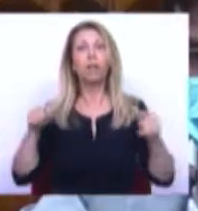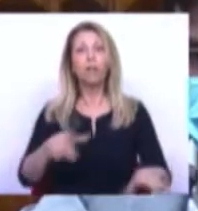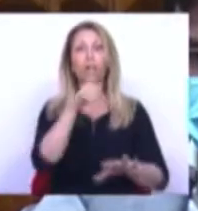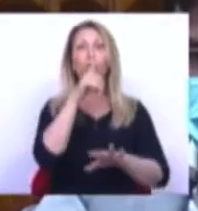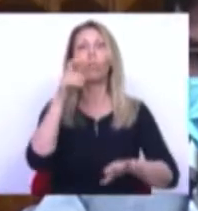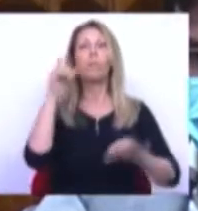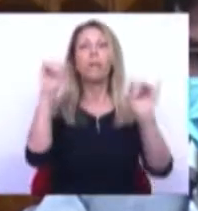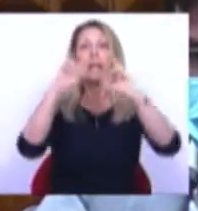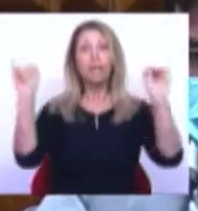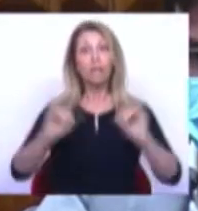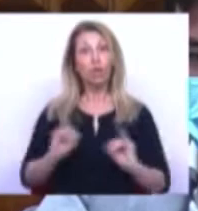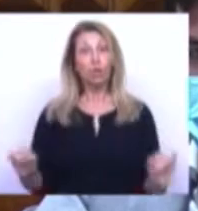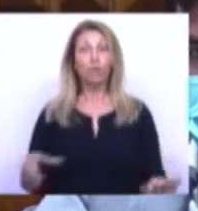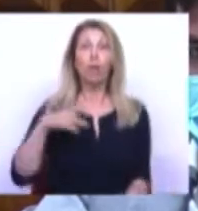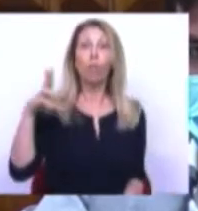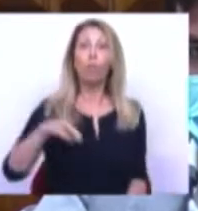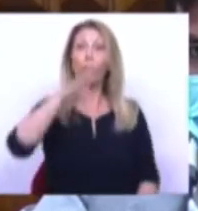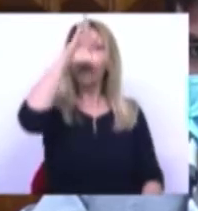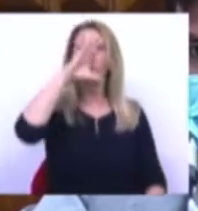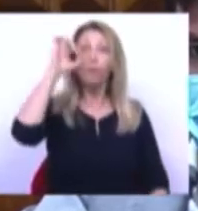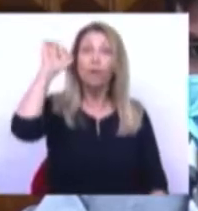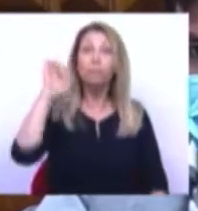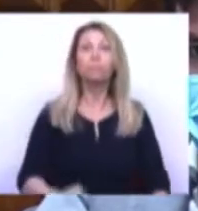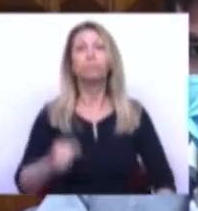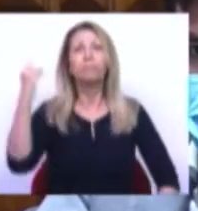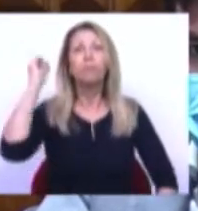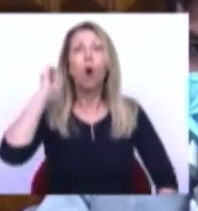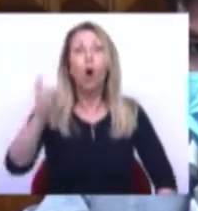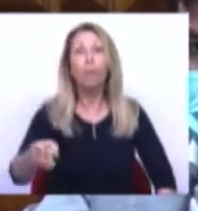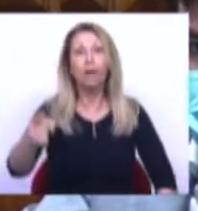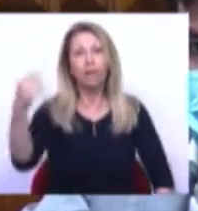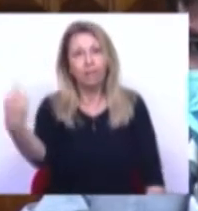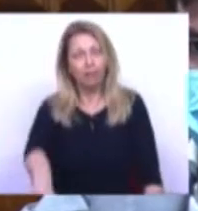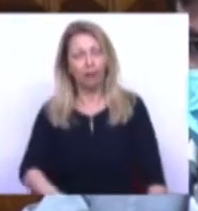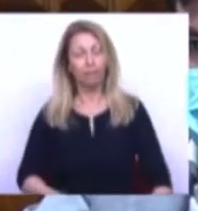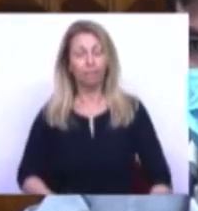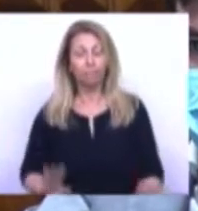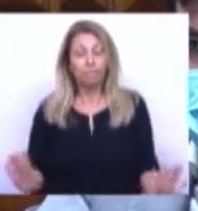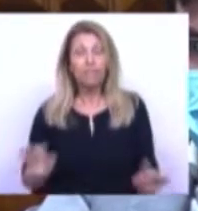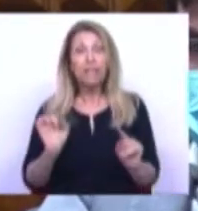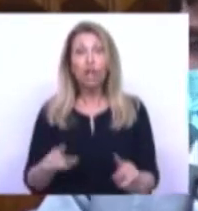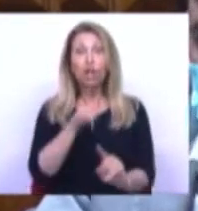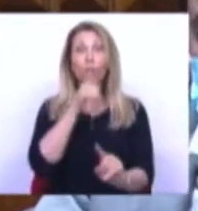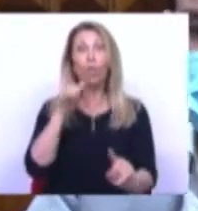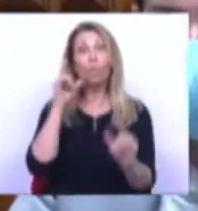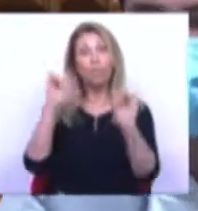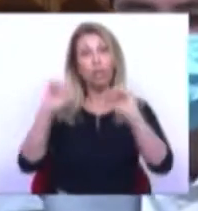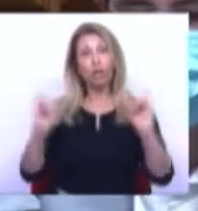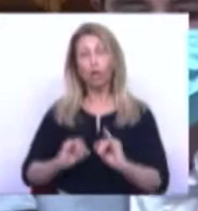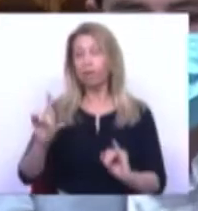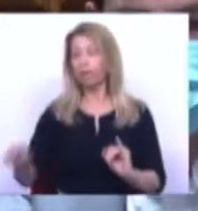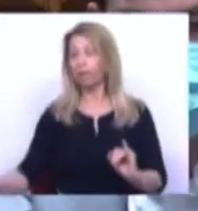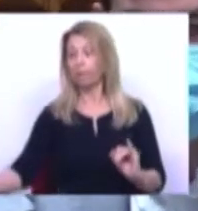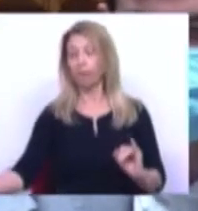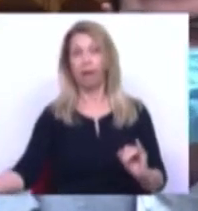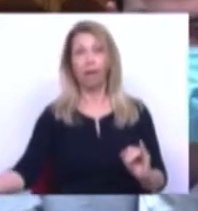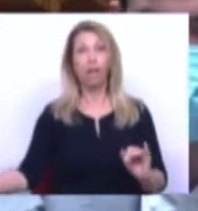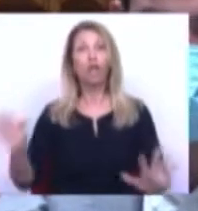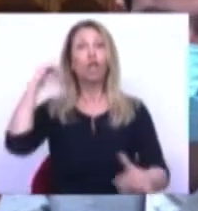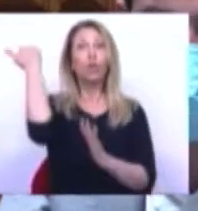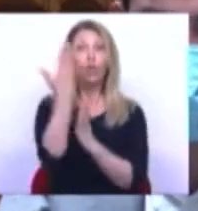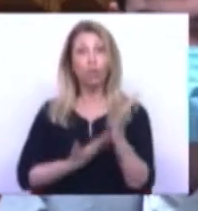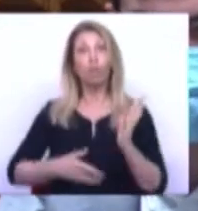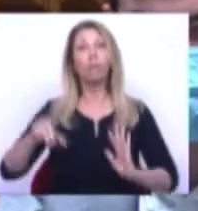a que Portugal e o seu Governo estão obrigados. E, portanto, esse é o compromisso internacional também e constitucional